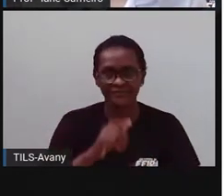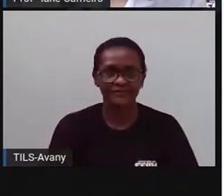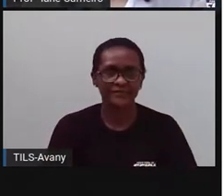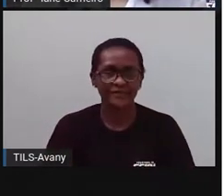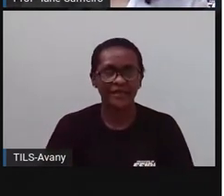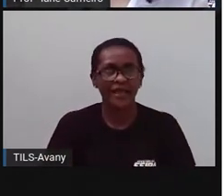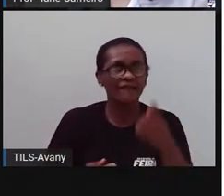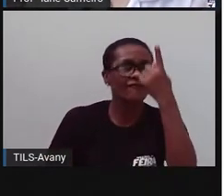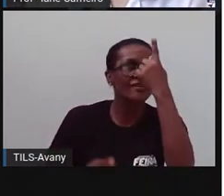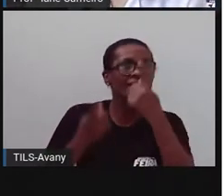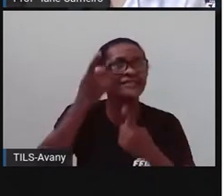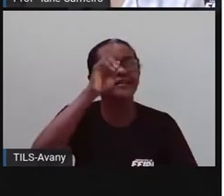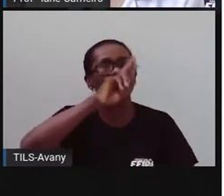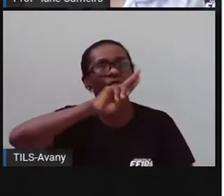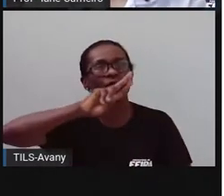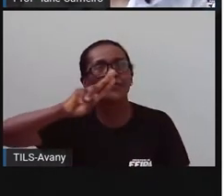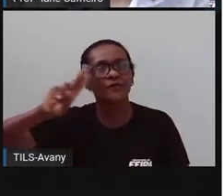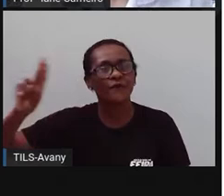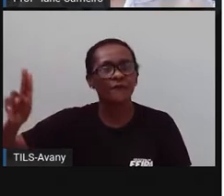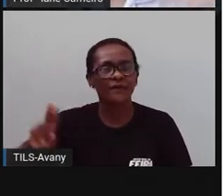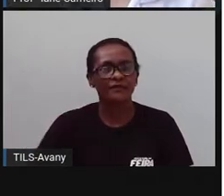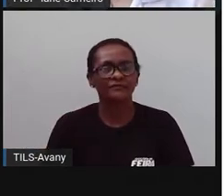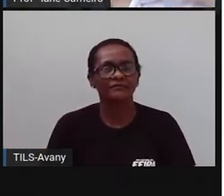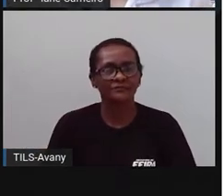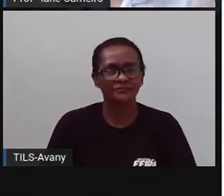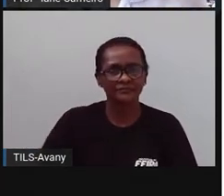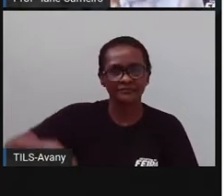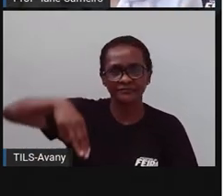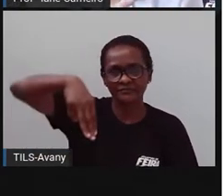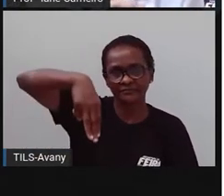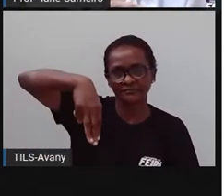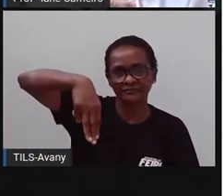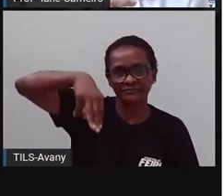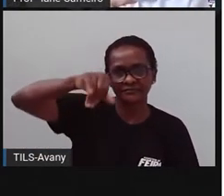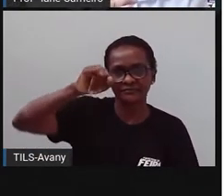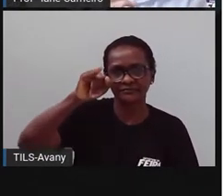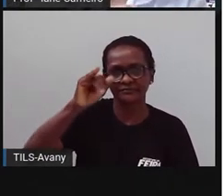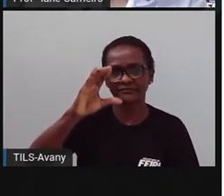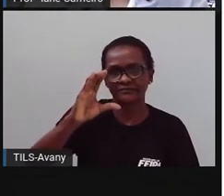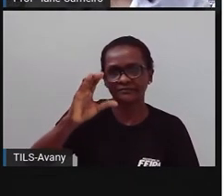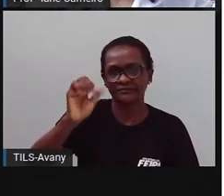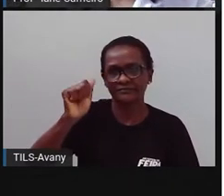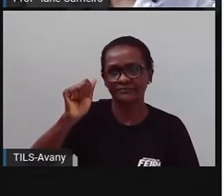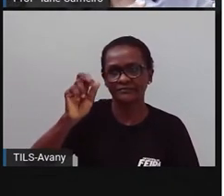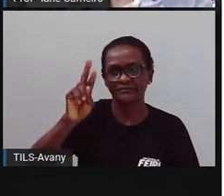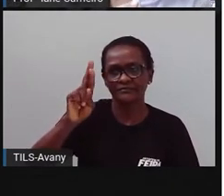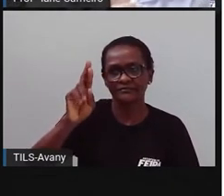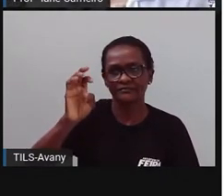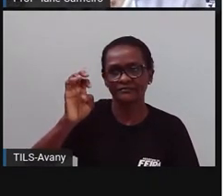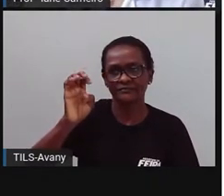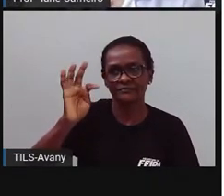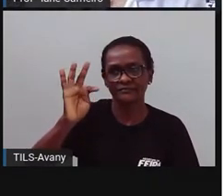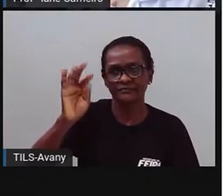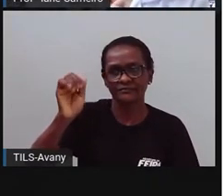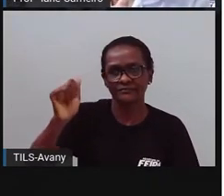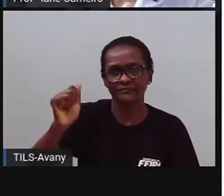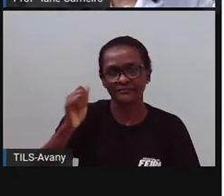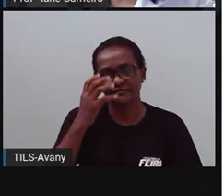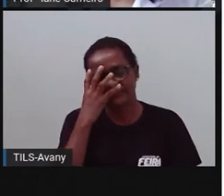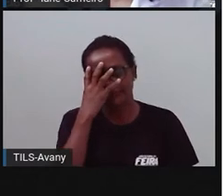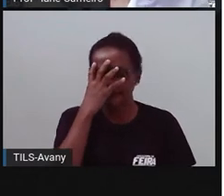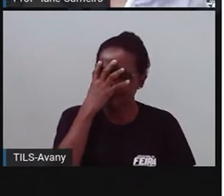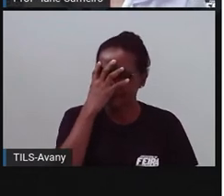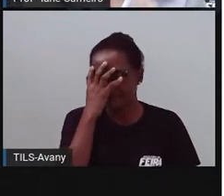bolaram essa festa aqui, né? Uma festa a fantasias, inicialmente, nos clubes aqui da cidade. E aí também é